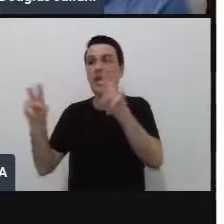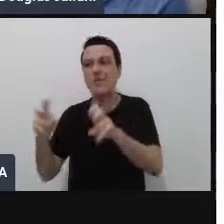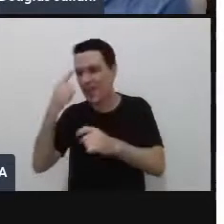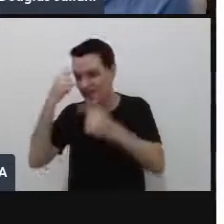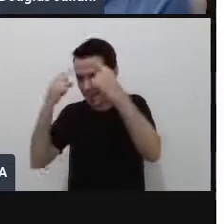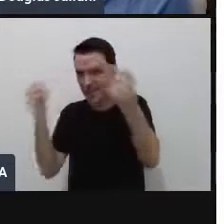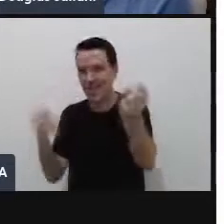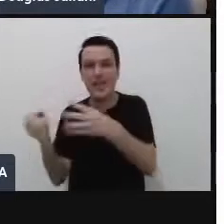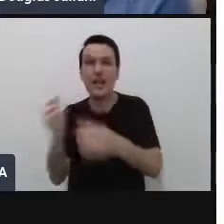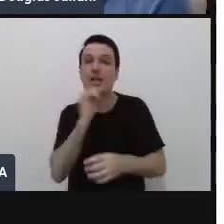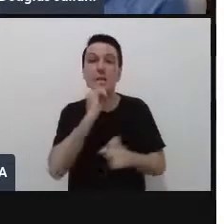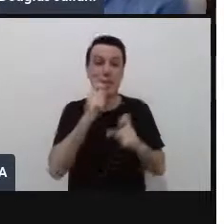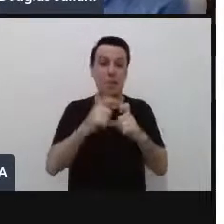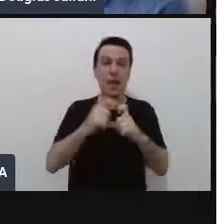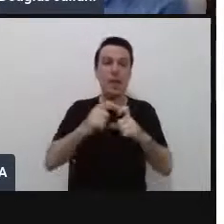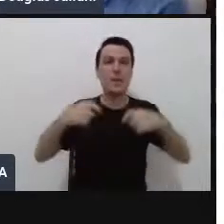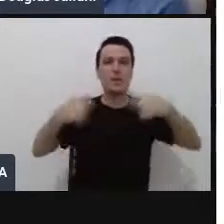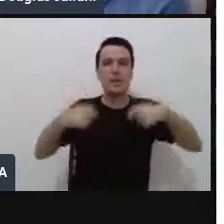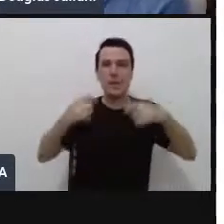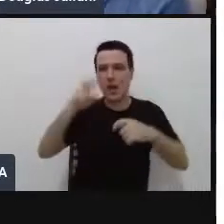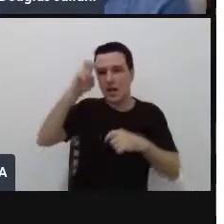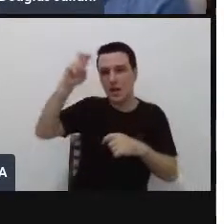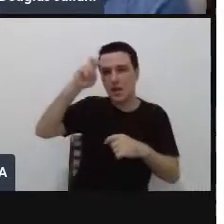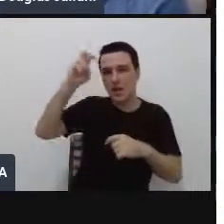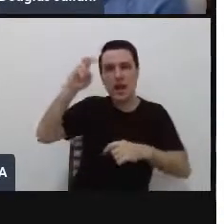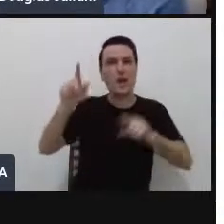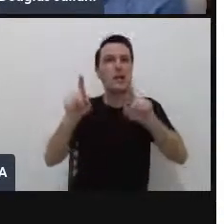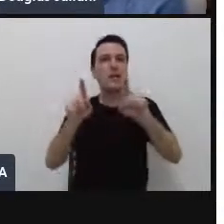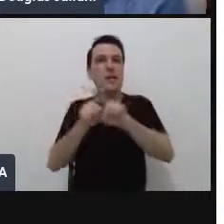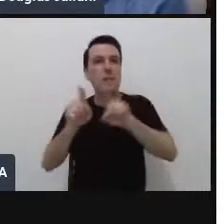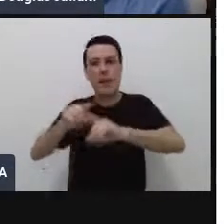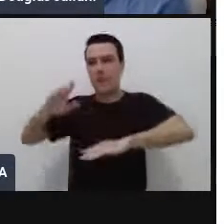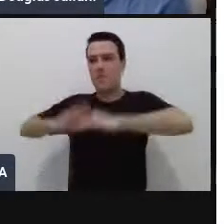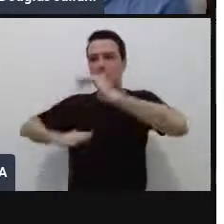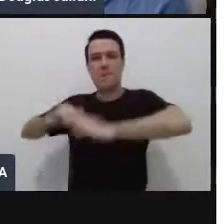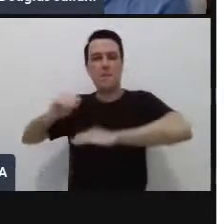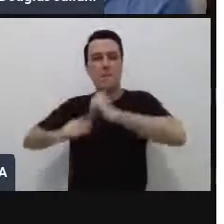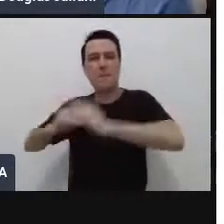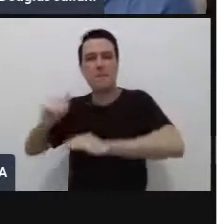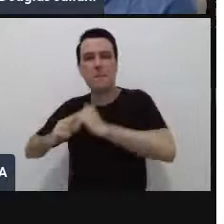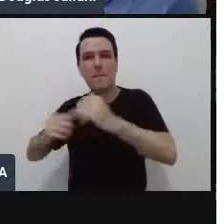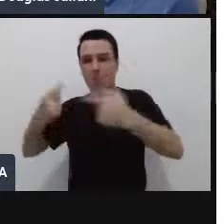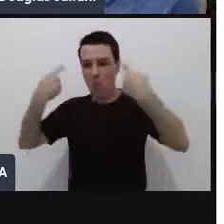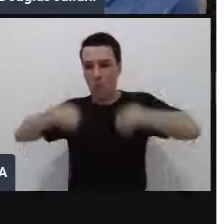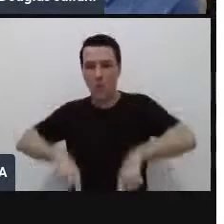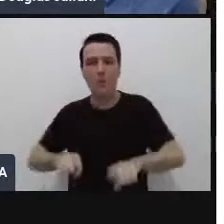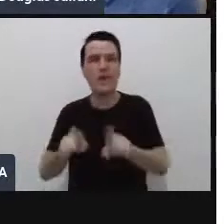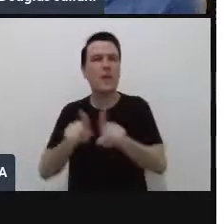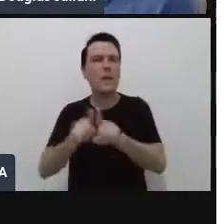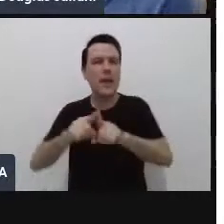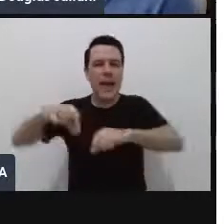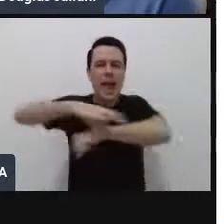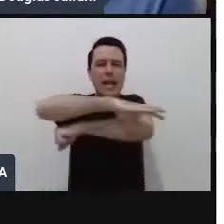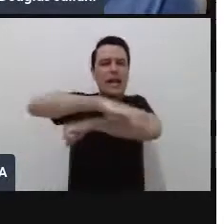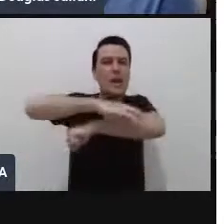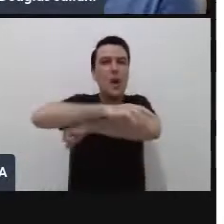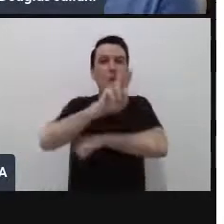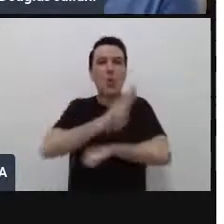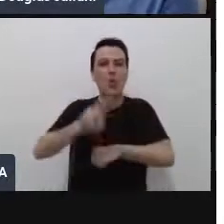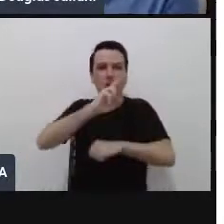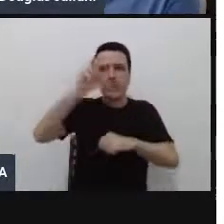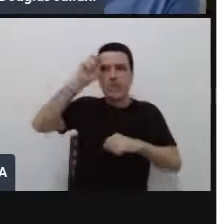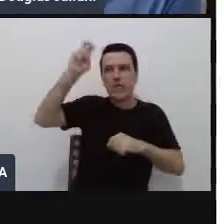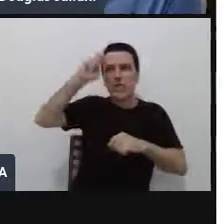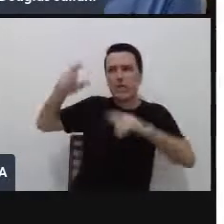da inteligência espacial combinada com a destreza corporal. arquiteto, um artista, ele usa bastante a inteligência espacial.